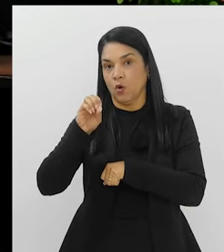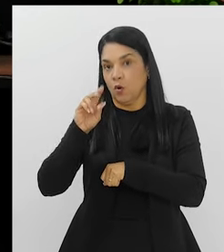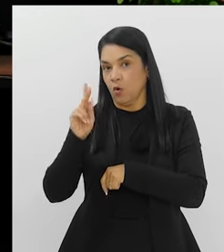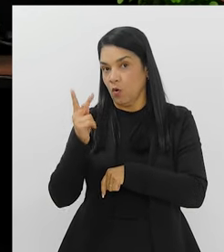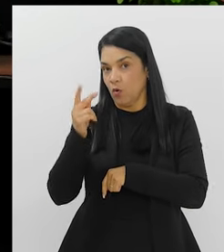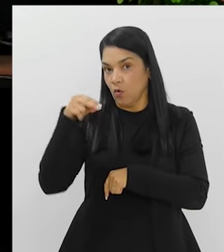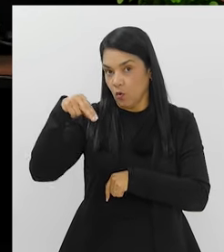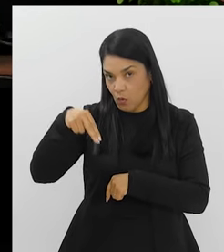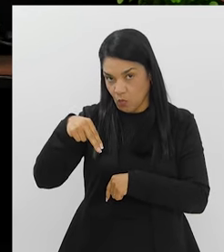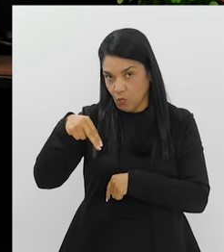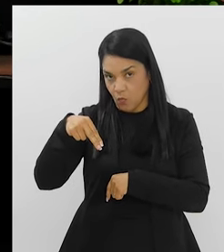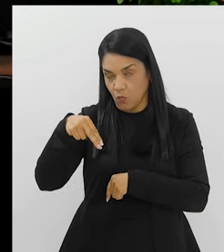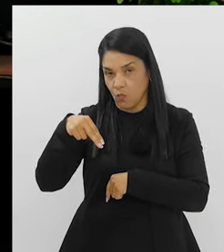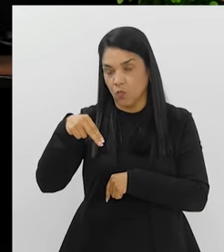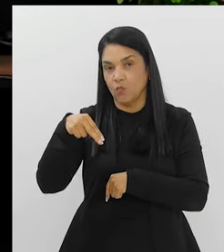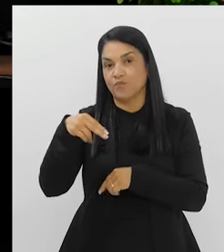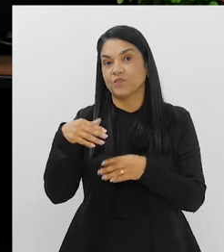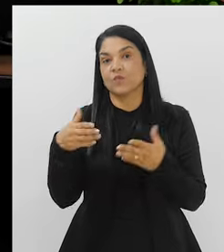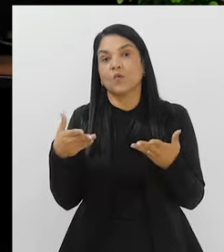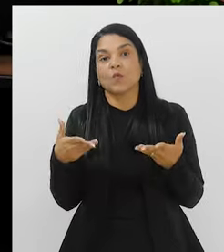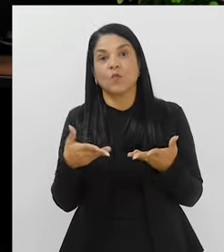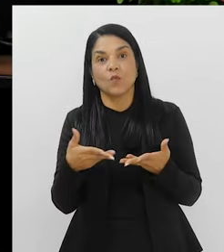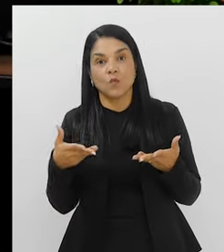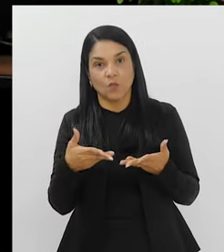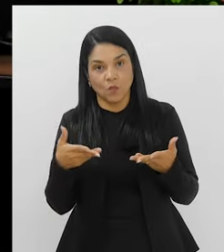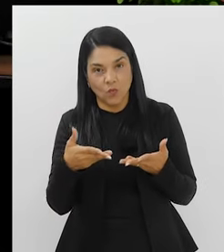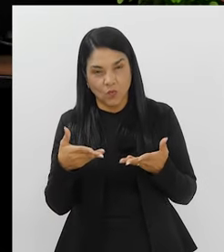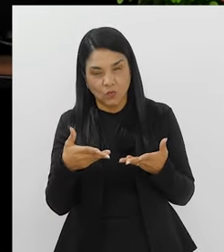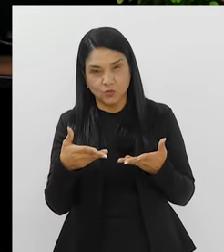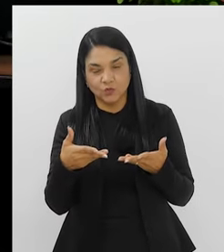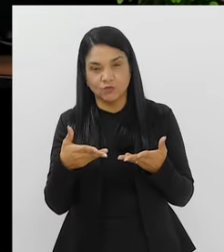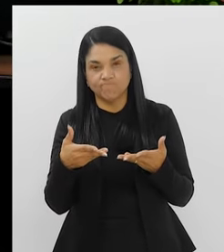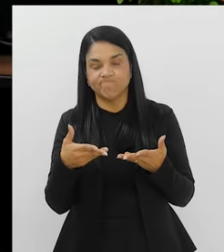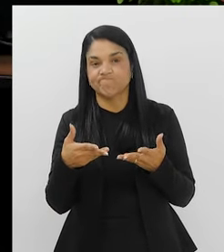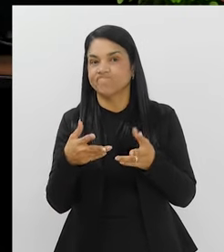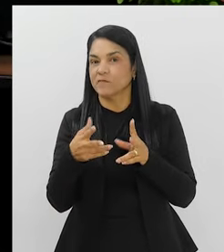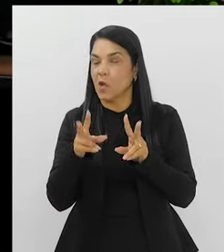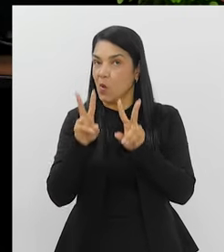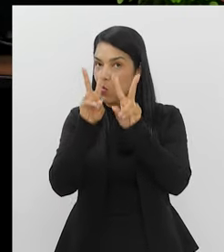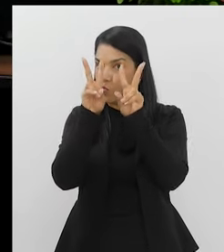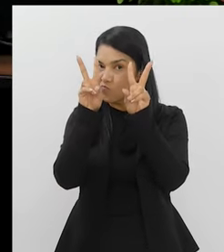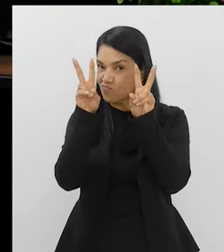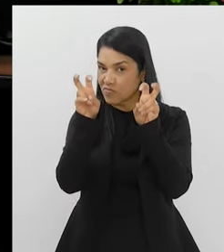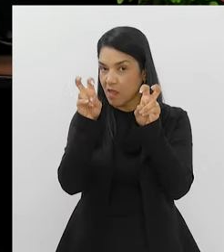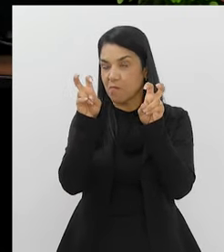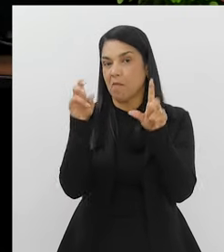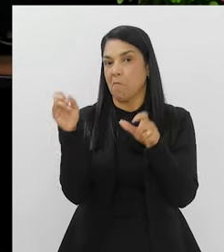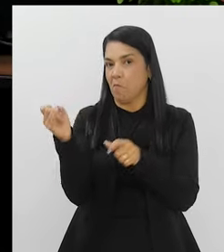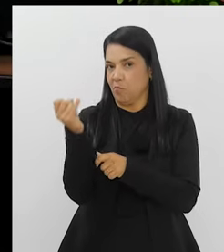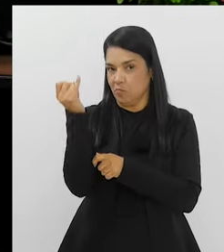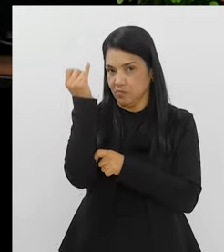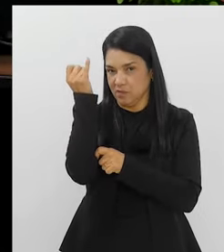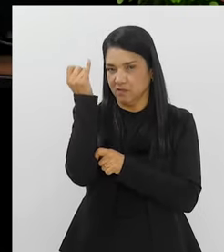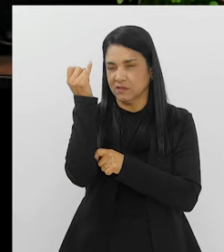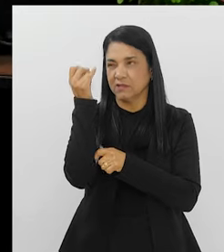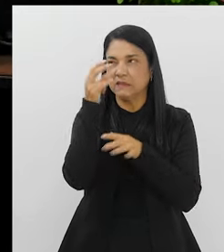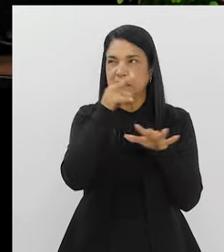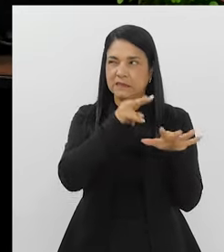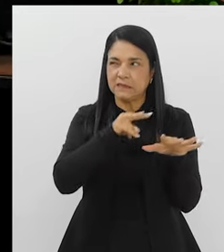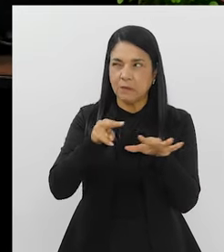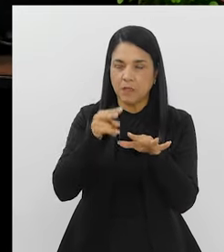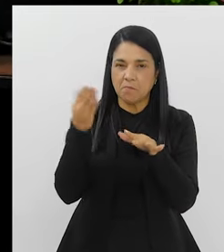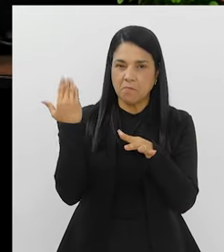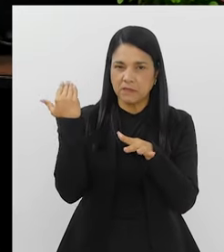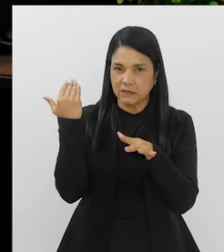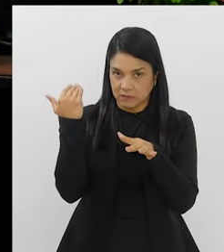Que hoje, inclusive, esse até é um tópico bem recente, se eu não me engano, começou semana